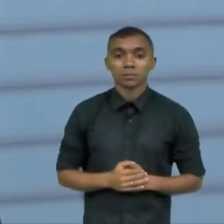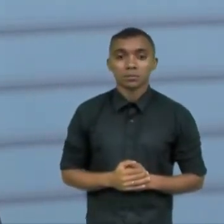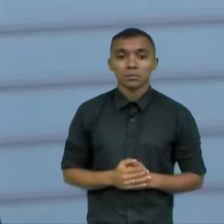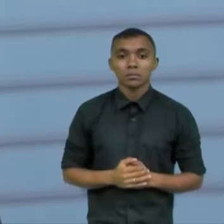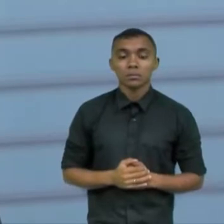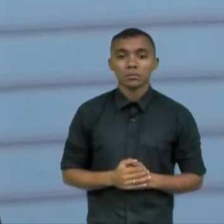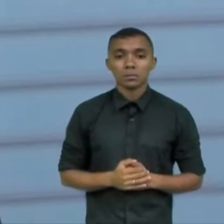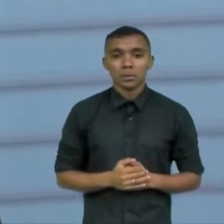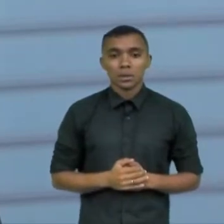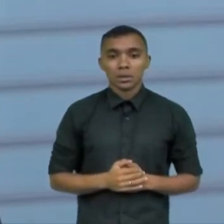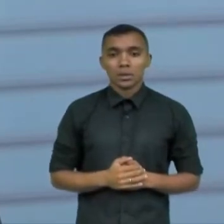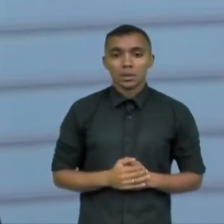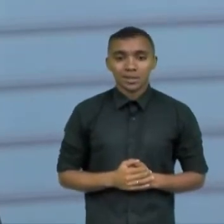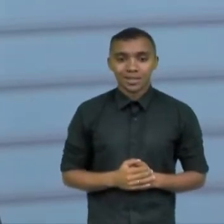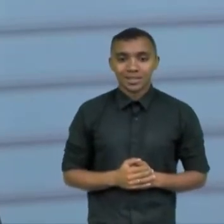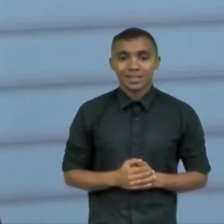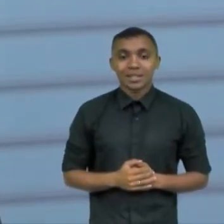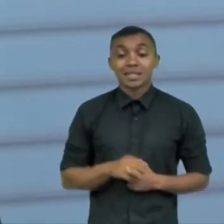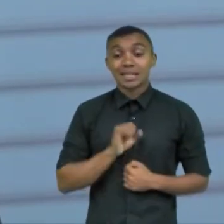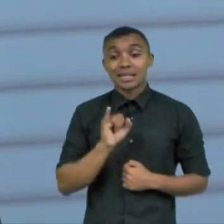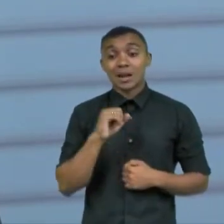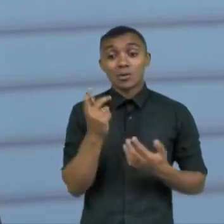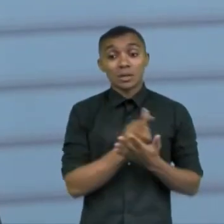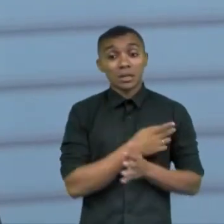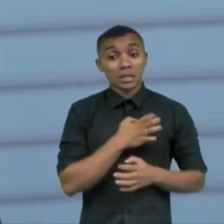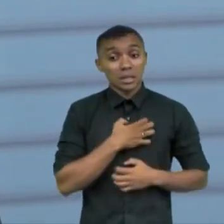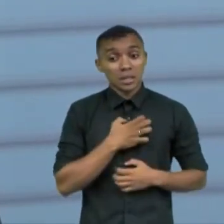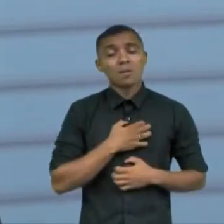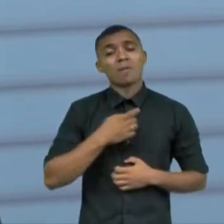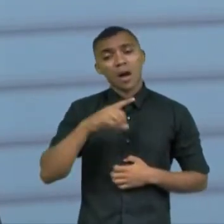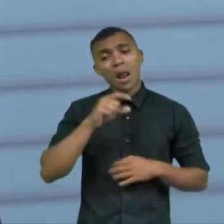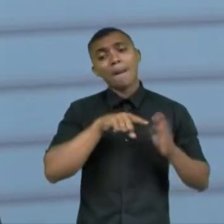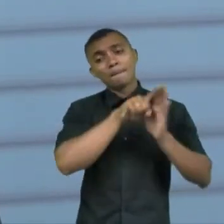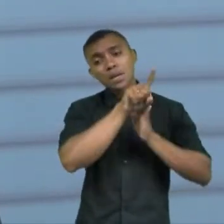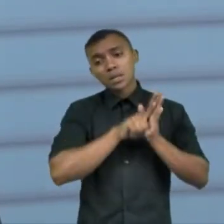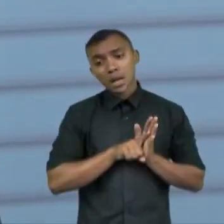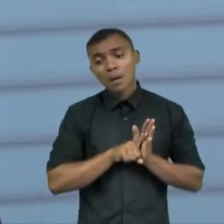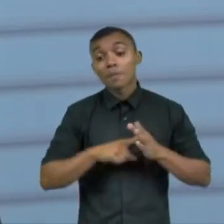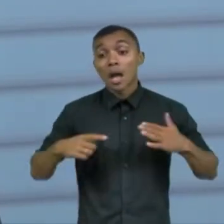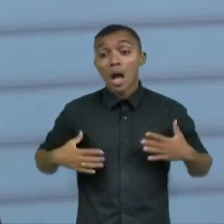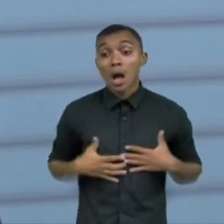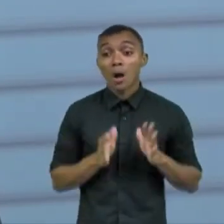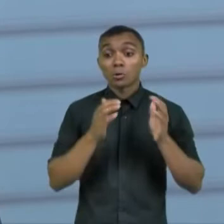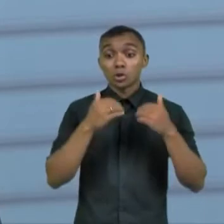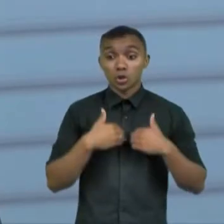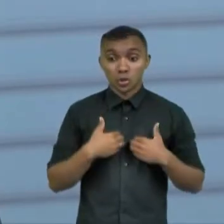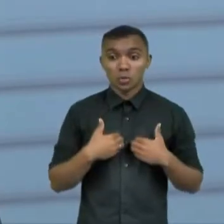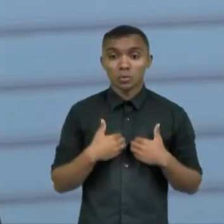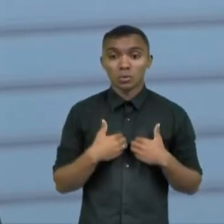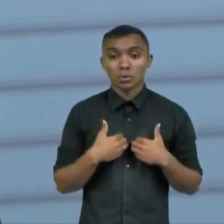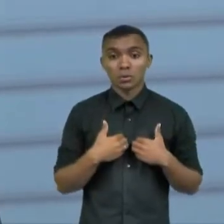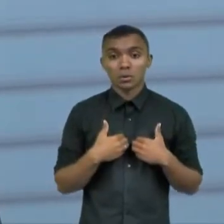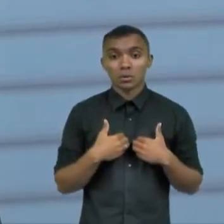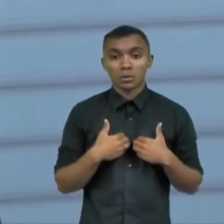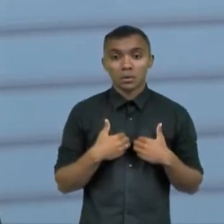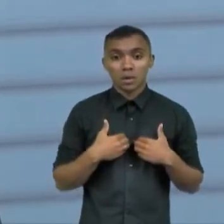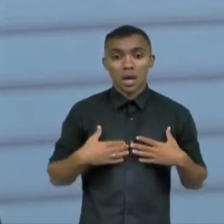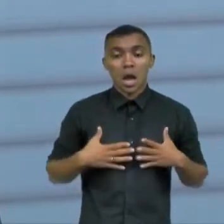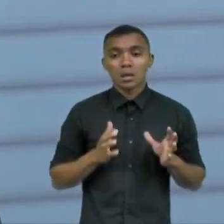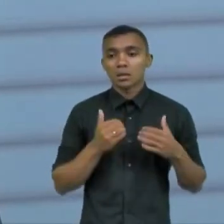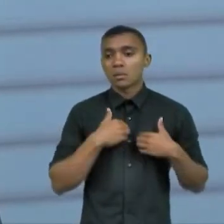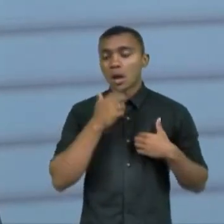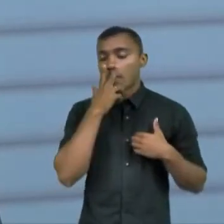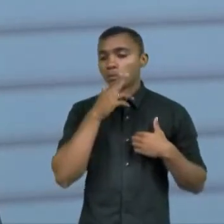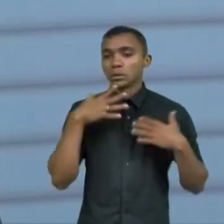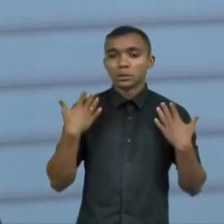comprometimento desse apresentado em você procure o diagnóstico o autismo ele aparentemente é um bicho de sete